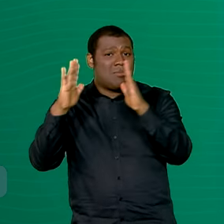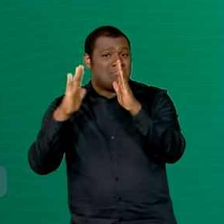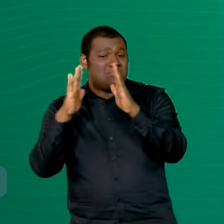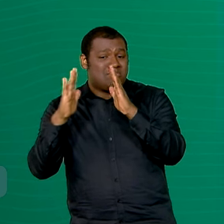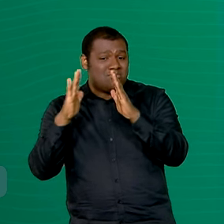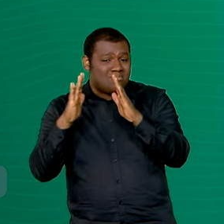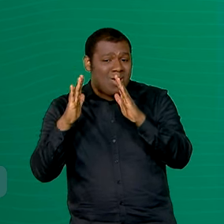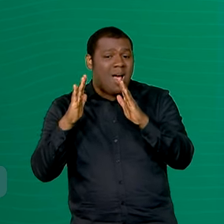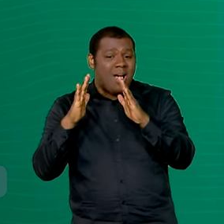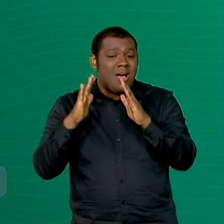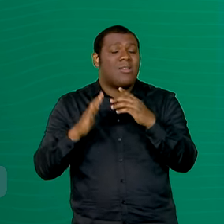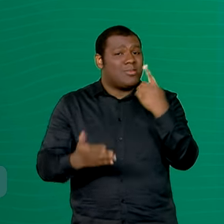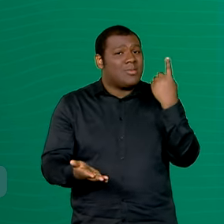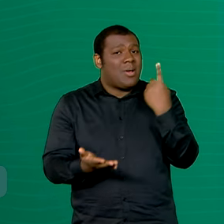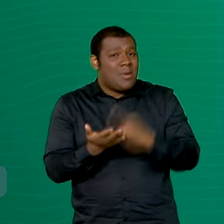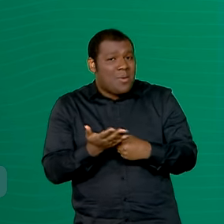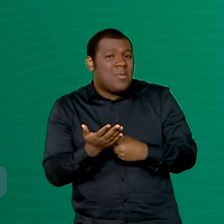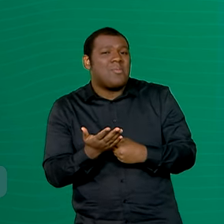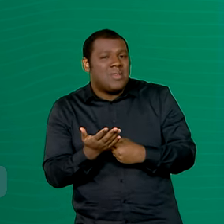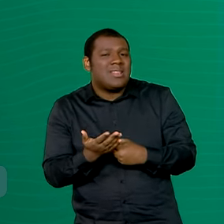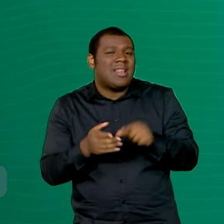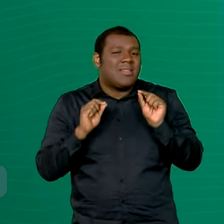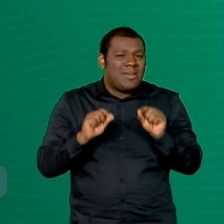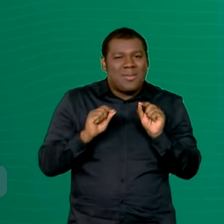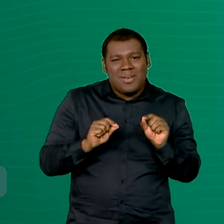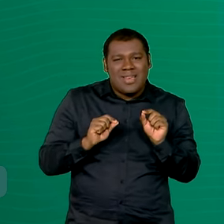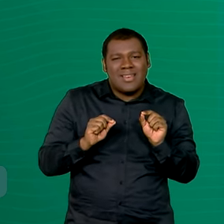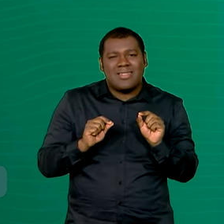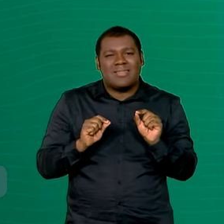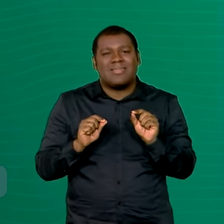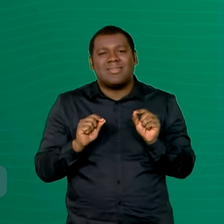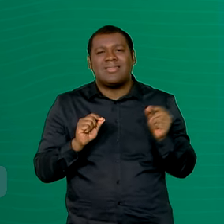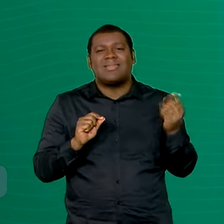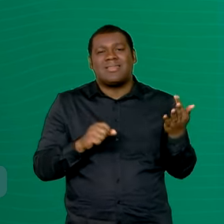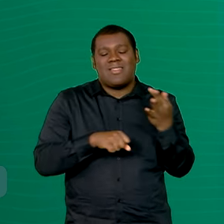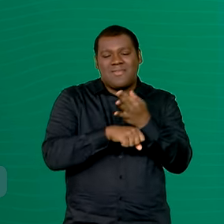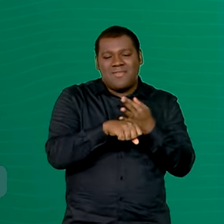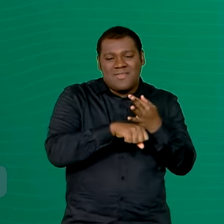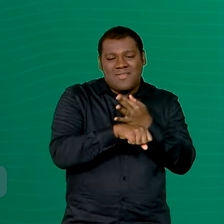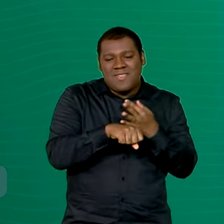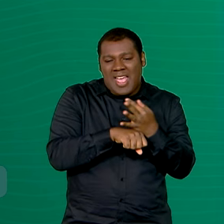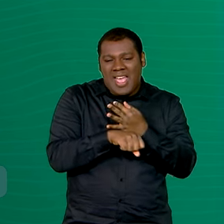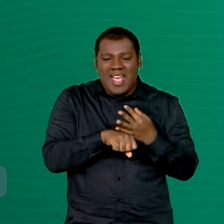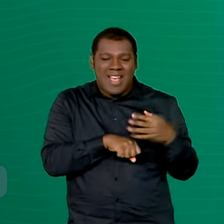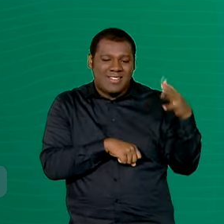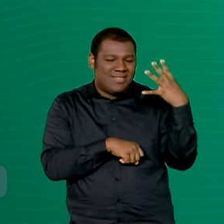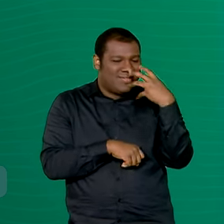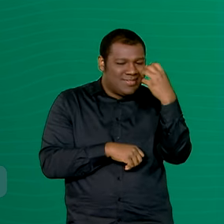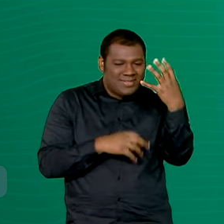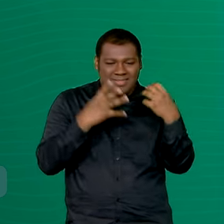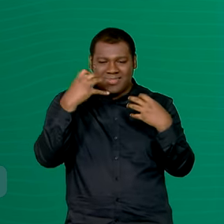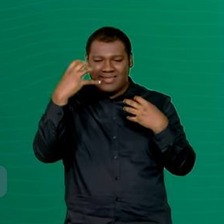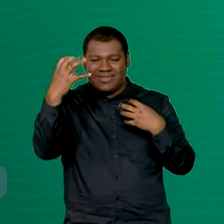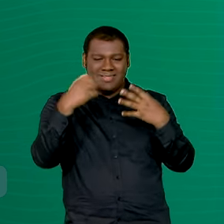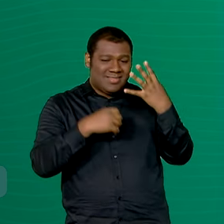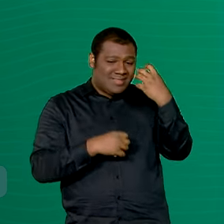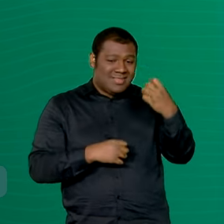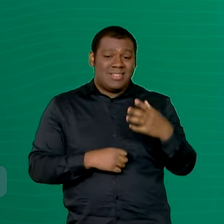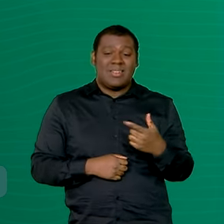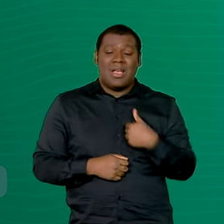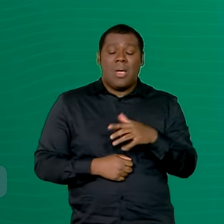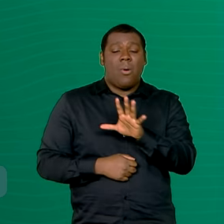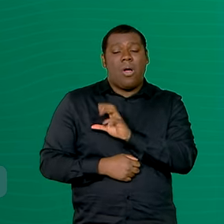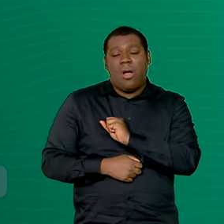pensando em algo prazeroso que são as realizações das nossas viagens então eu priorizo sempre